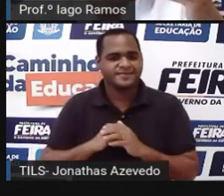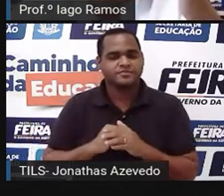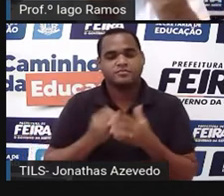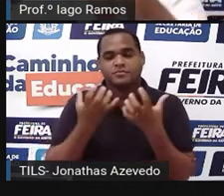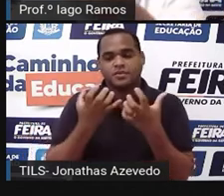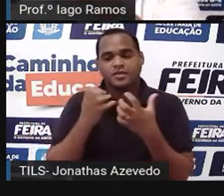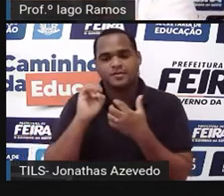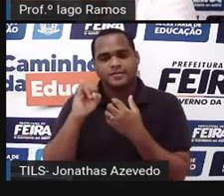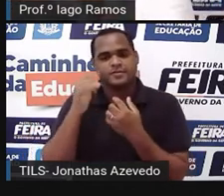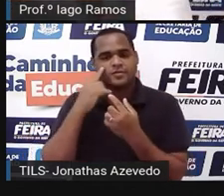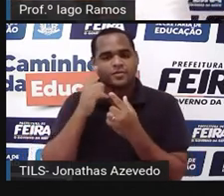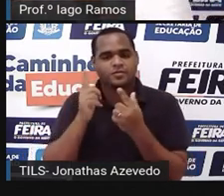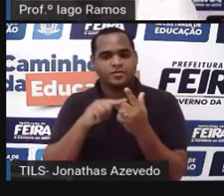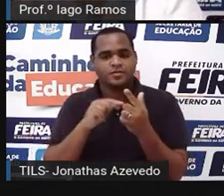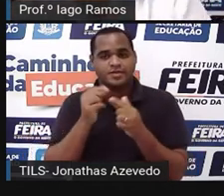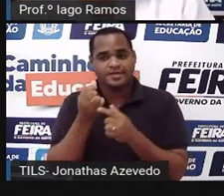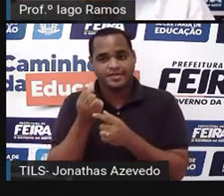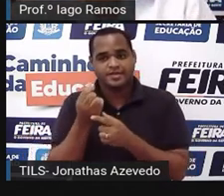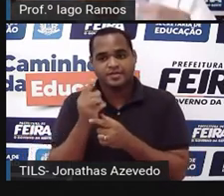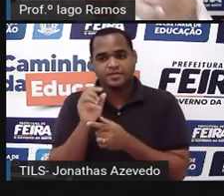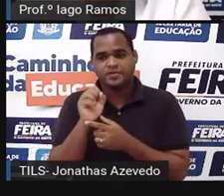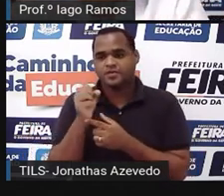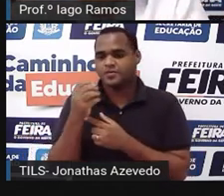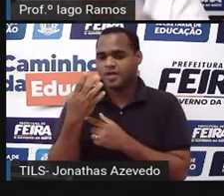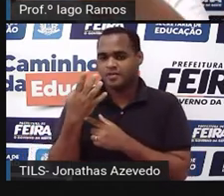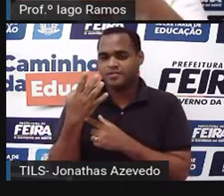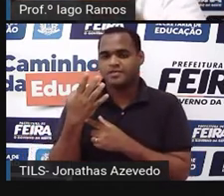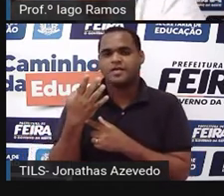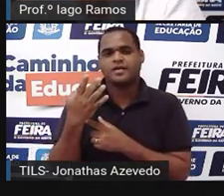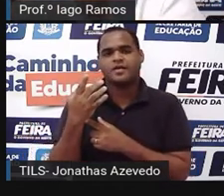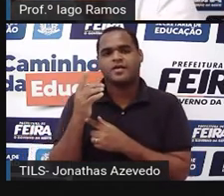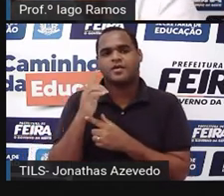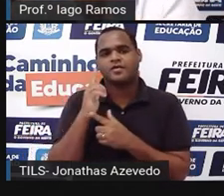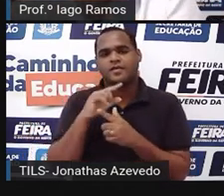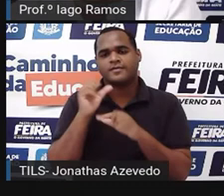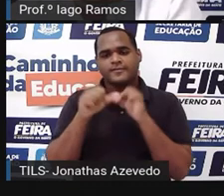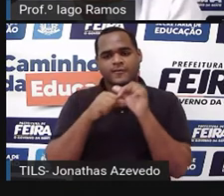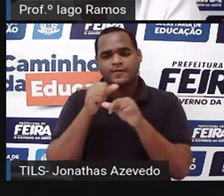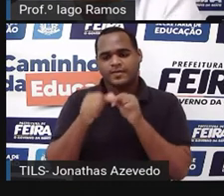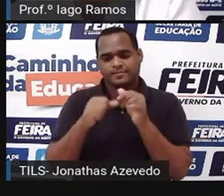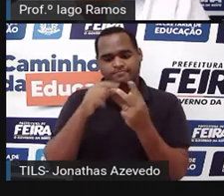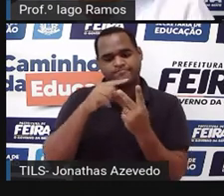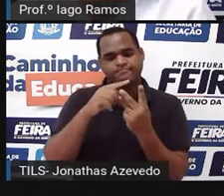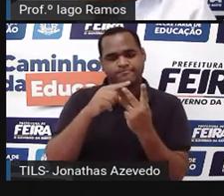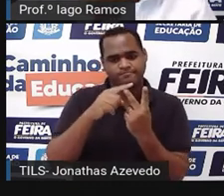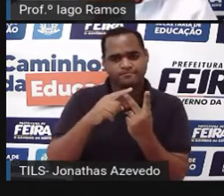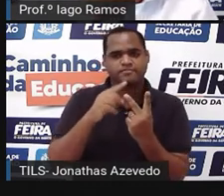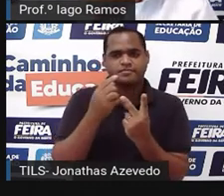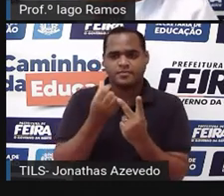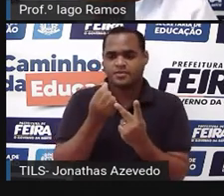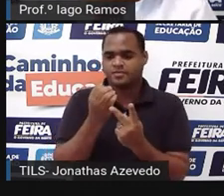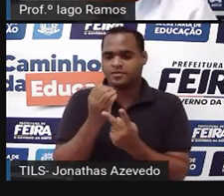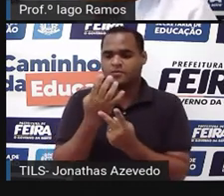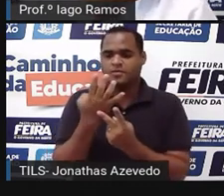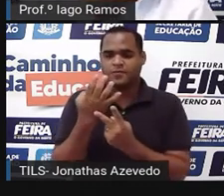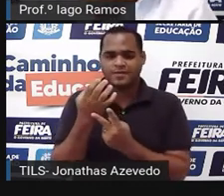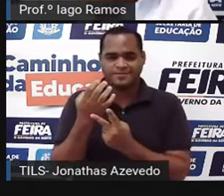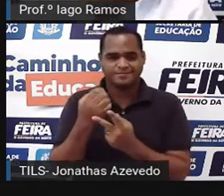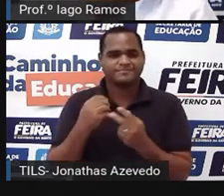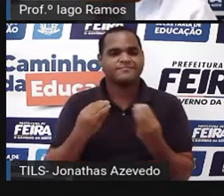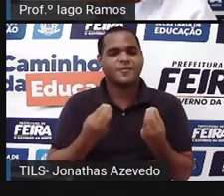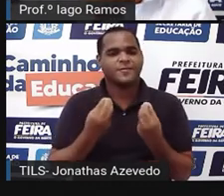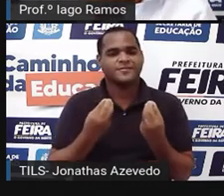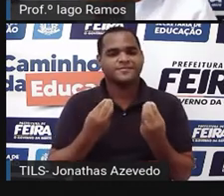número que é elevado a 2, dá 6.084, eu só encontro através da raiz quadrada de 6.084, tá?